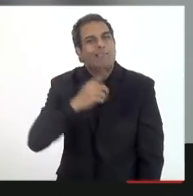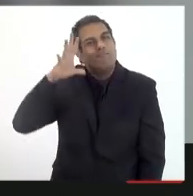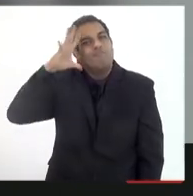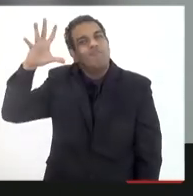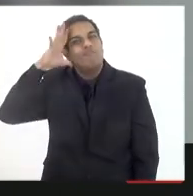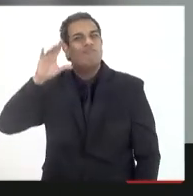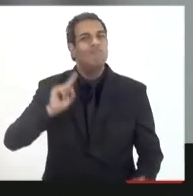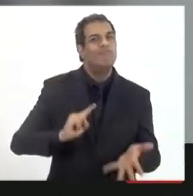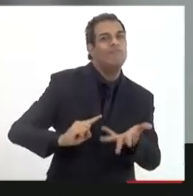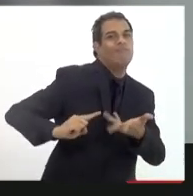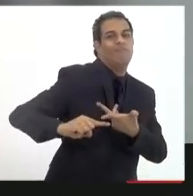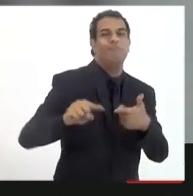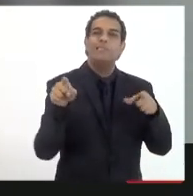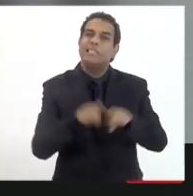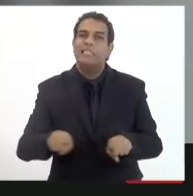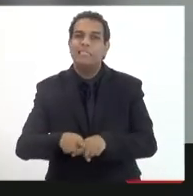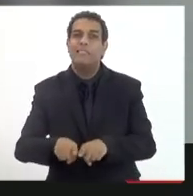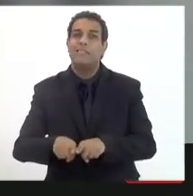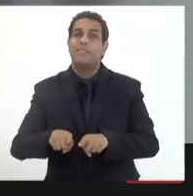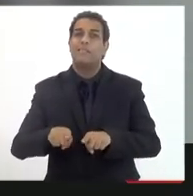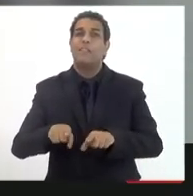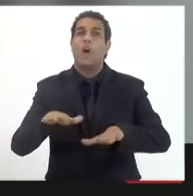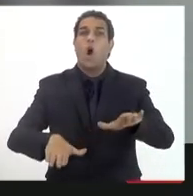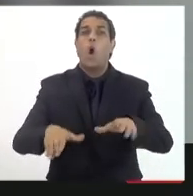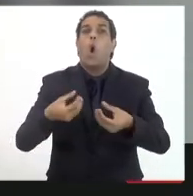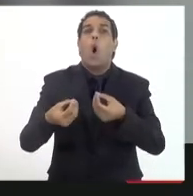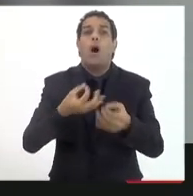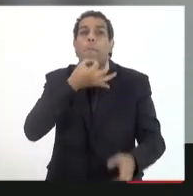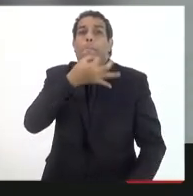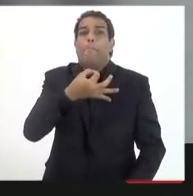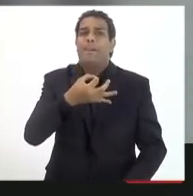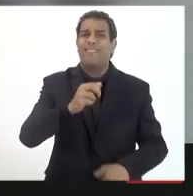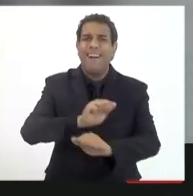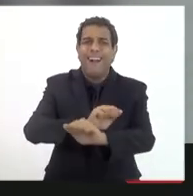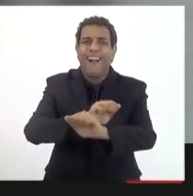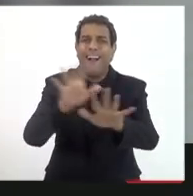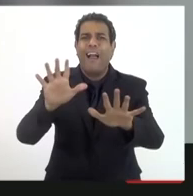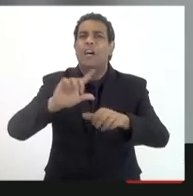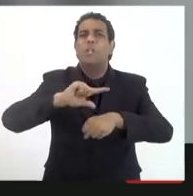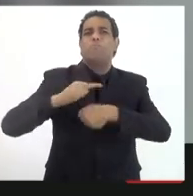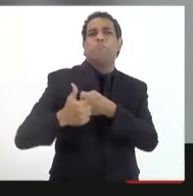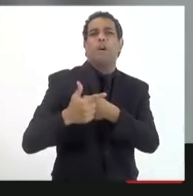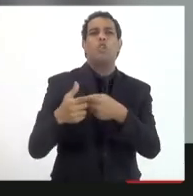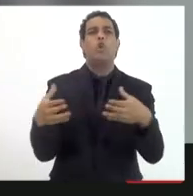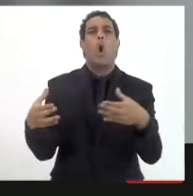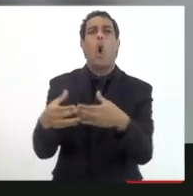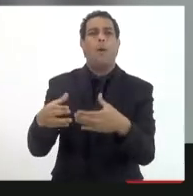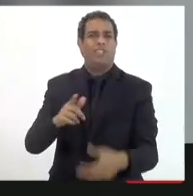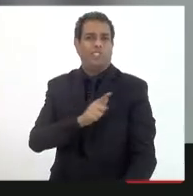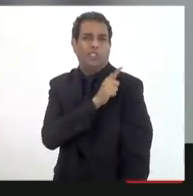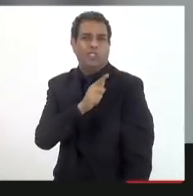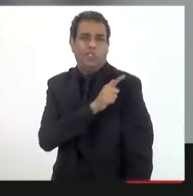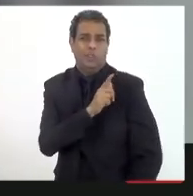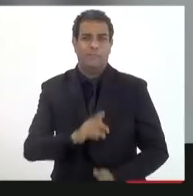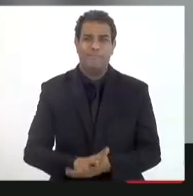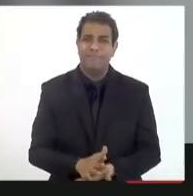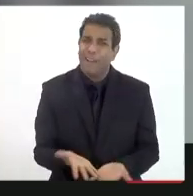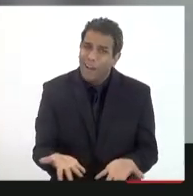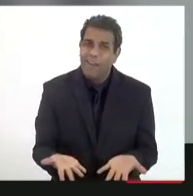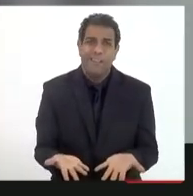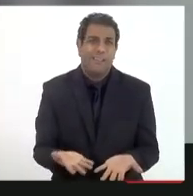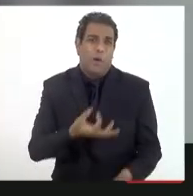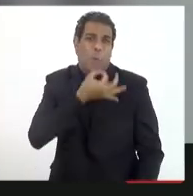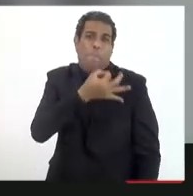do a reflexão mereceria talvez uma definição explícita desse papel do conselho gestor então é basicamente esse